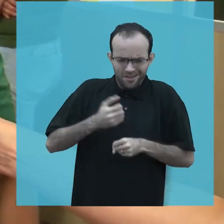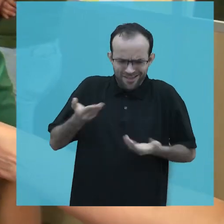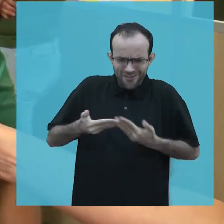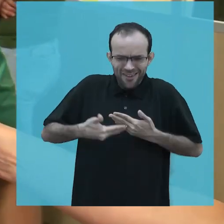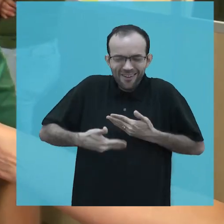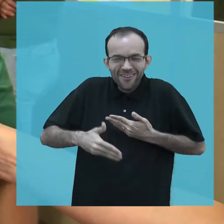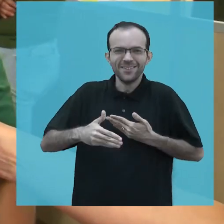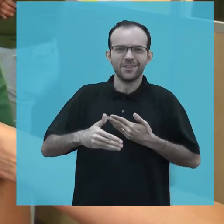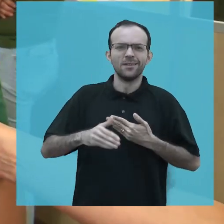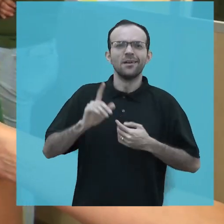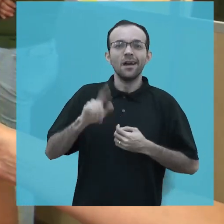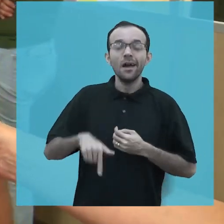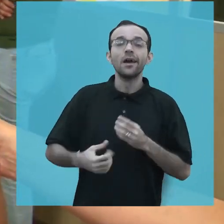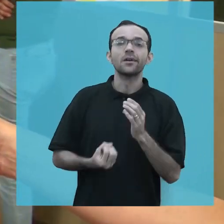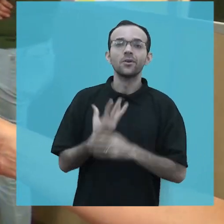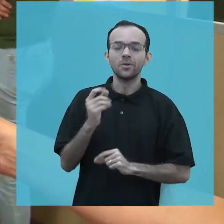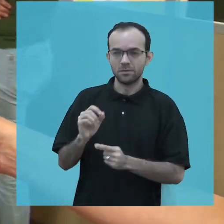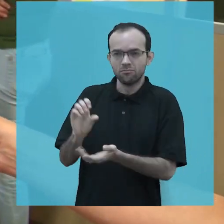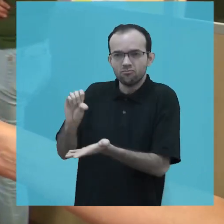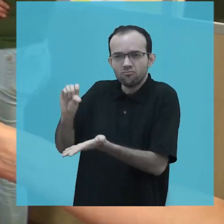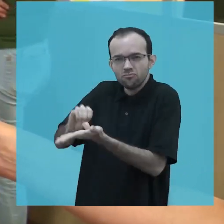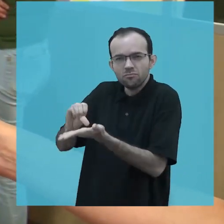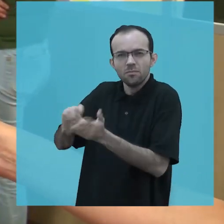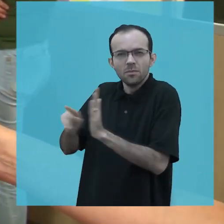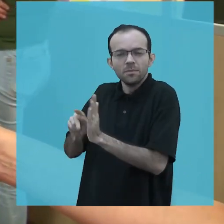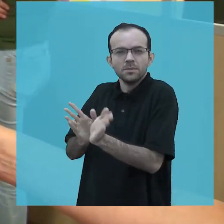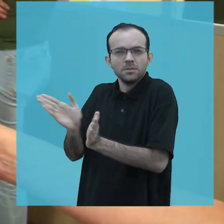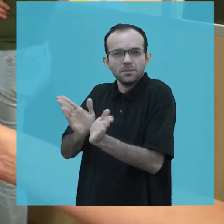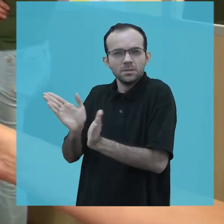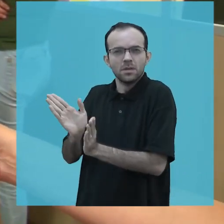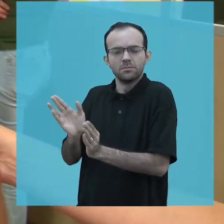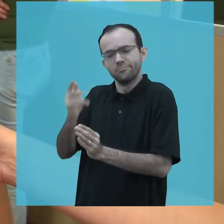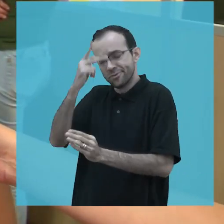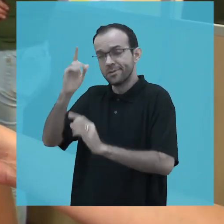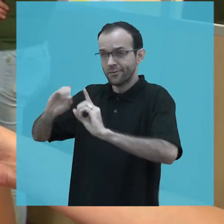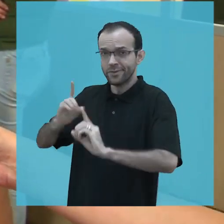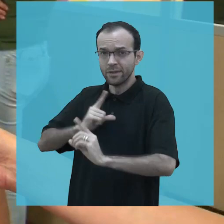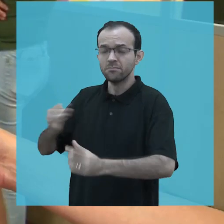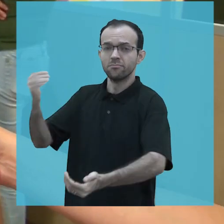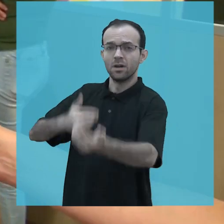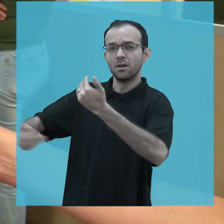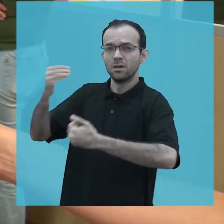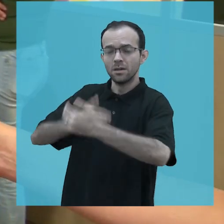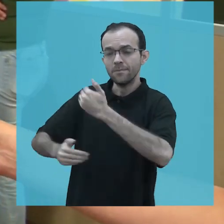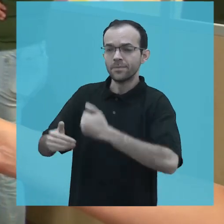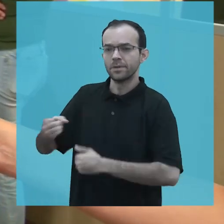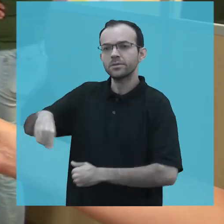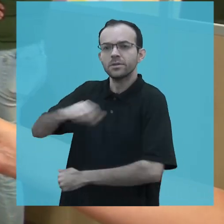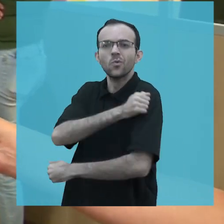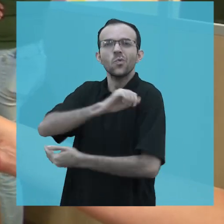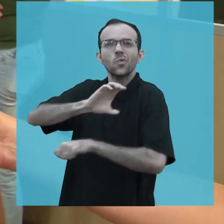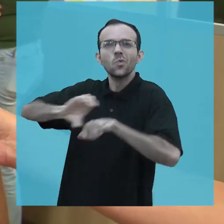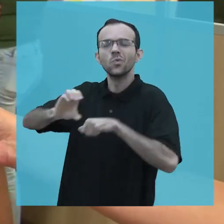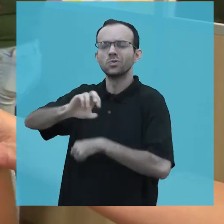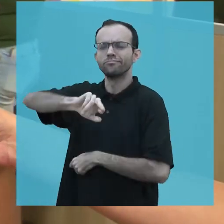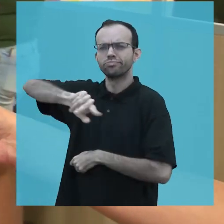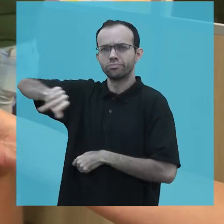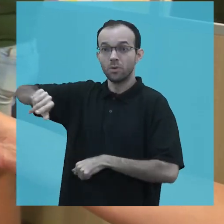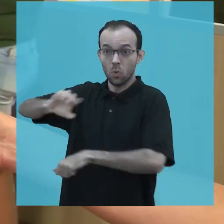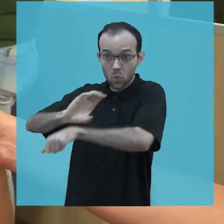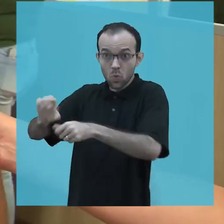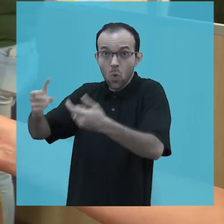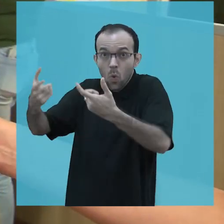o início do ano nós atuamos como núcleo de atendimento a pessoas com deficiência e nós atendemos